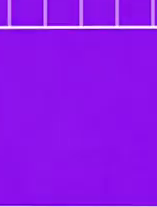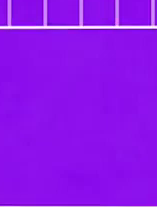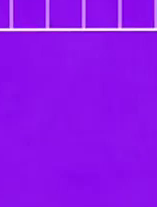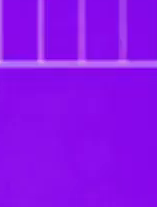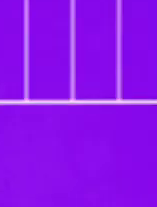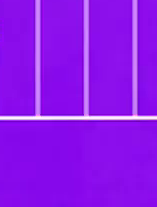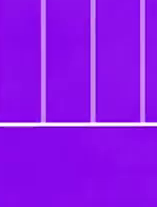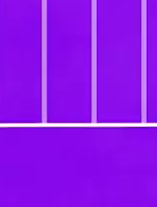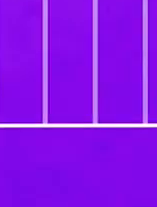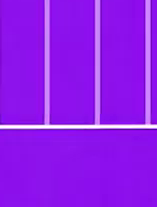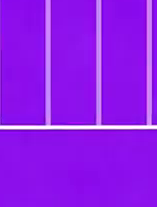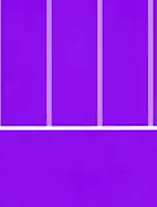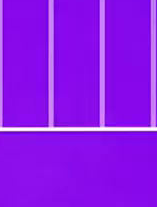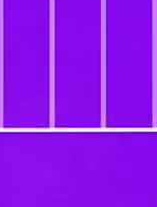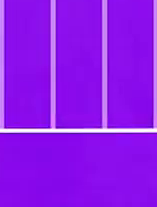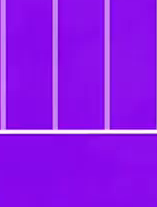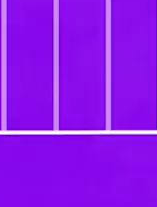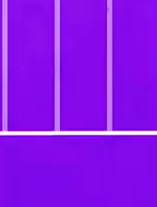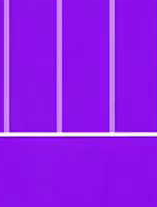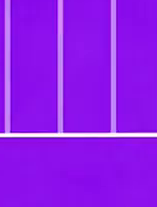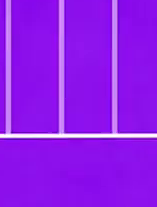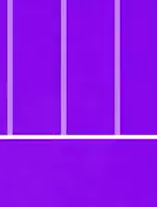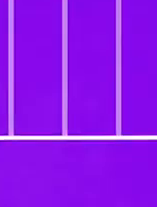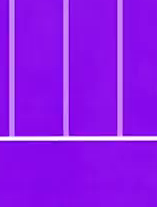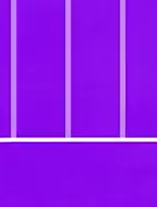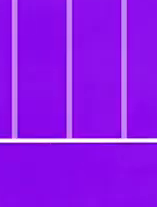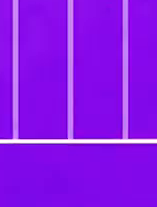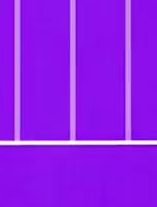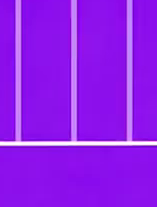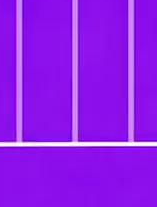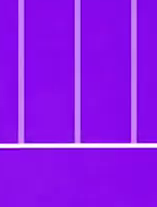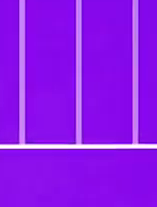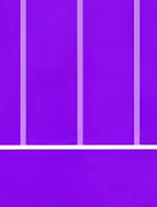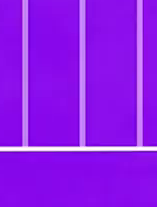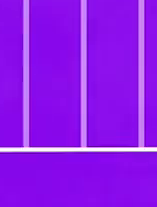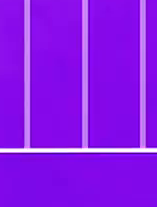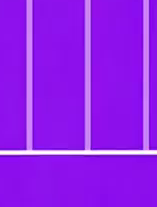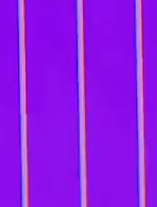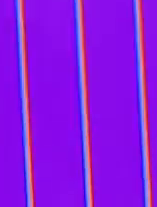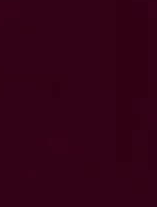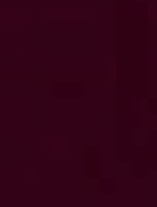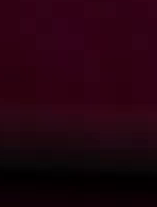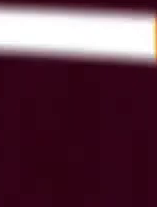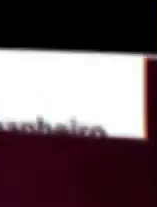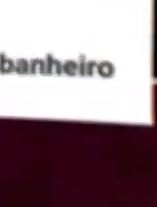eleitas para exercer plenamente os seus direitos políticos como representantes.